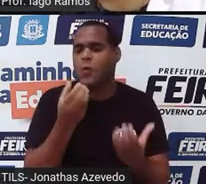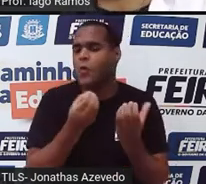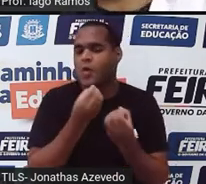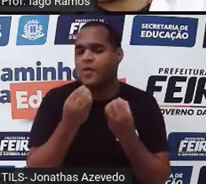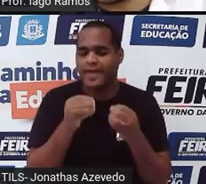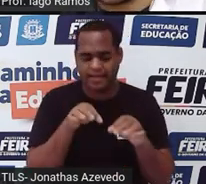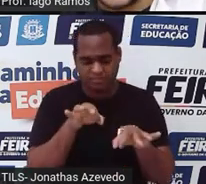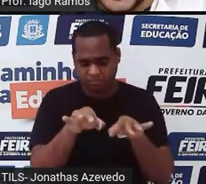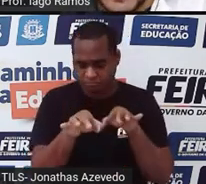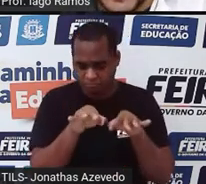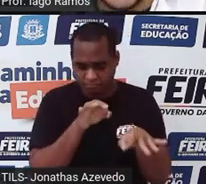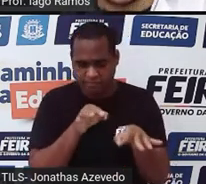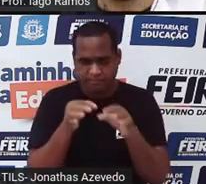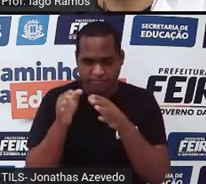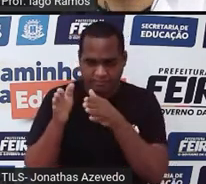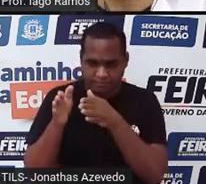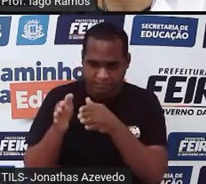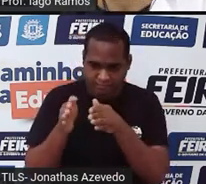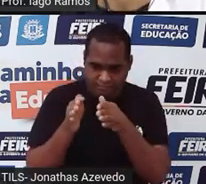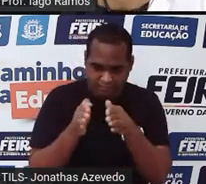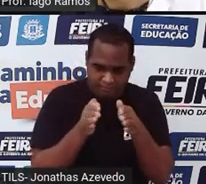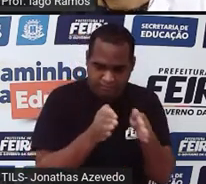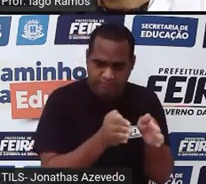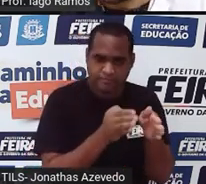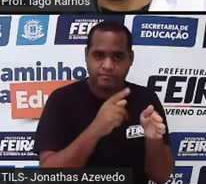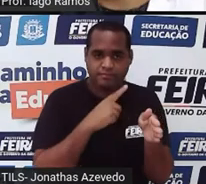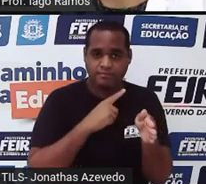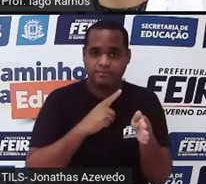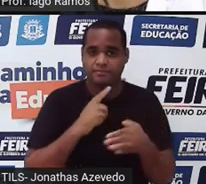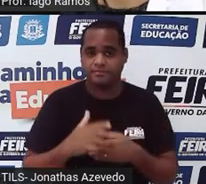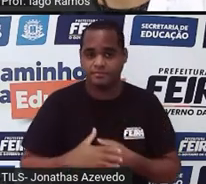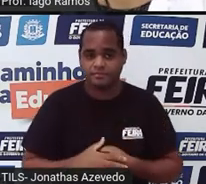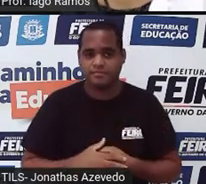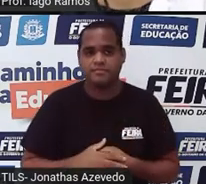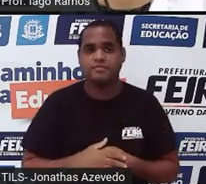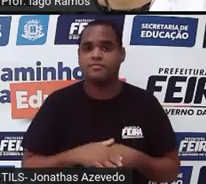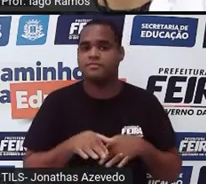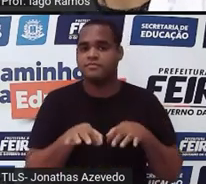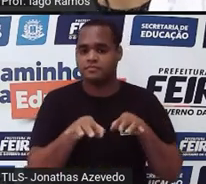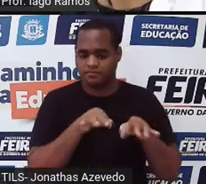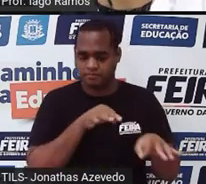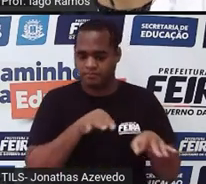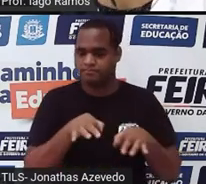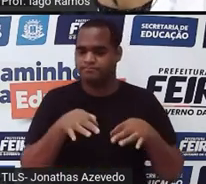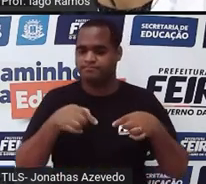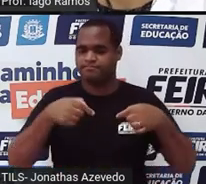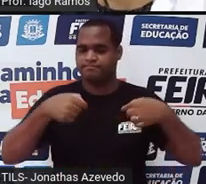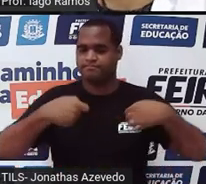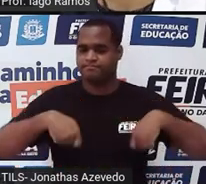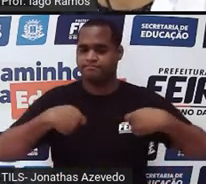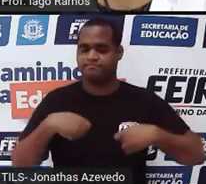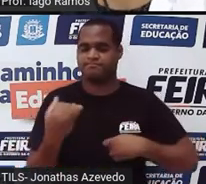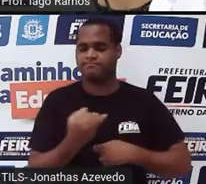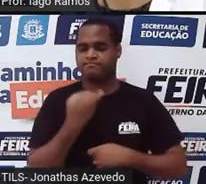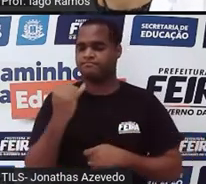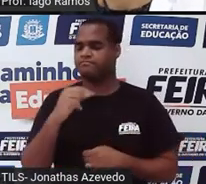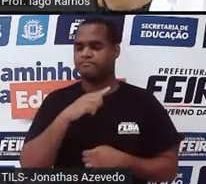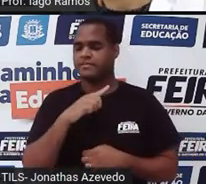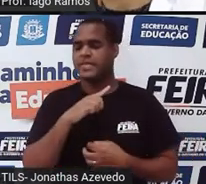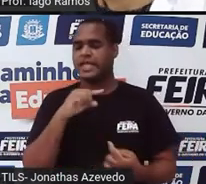organizadas, certo? Essa organização das bolinhas é o que faz